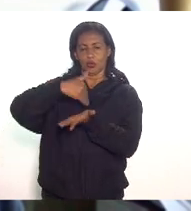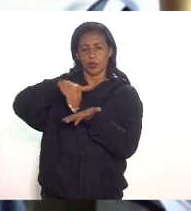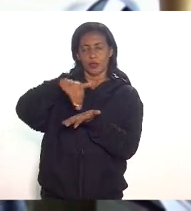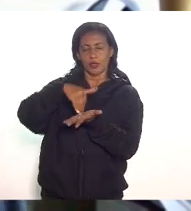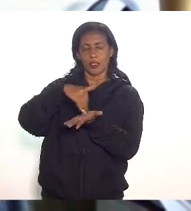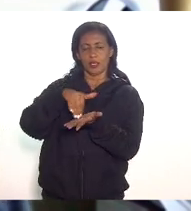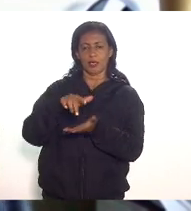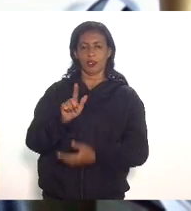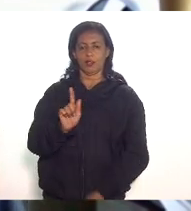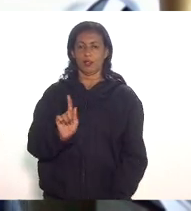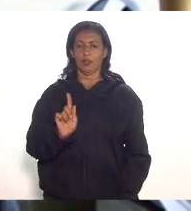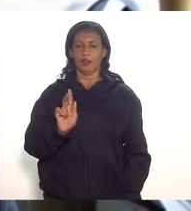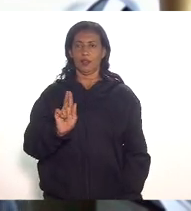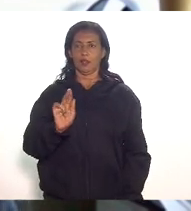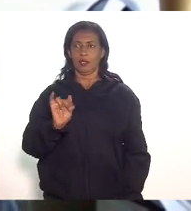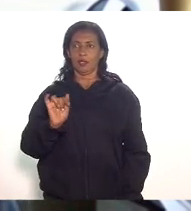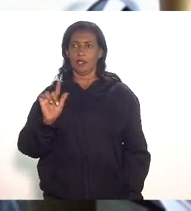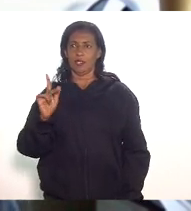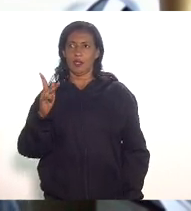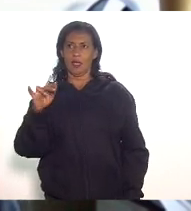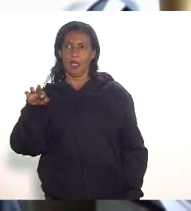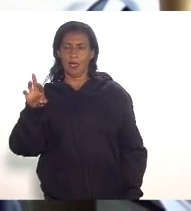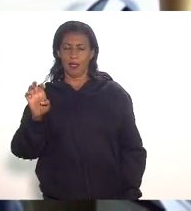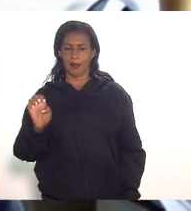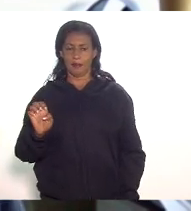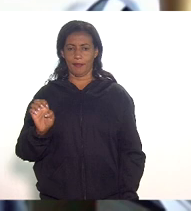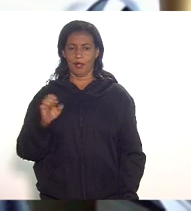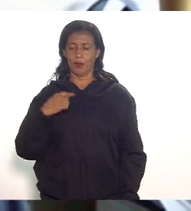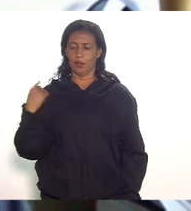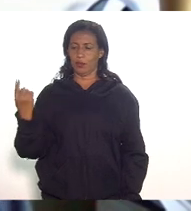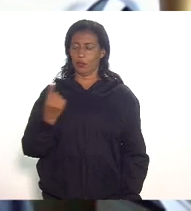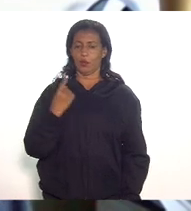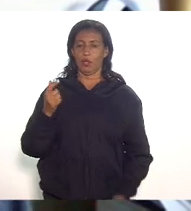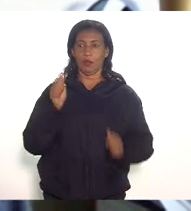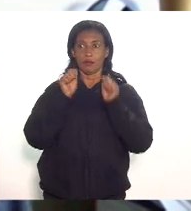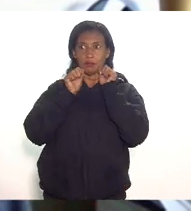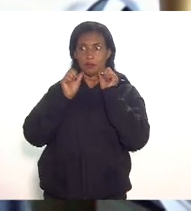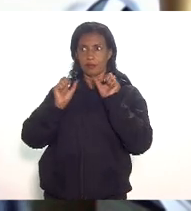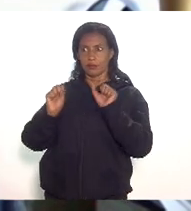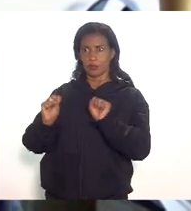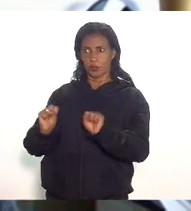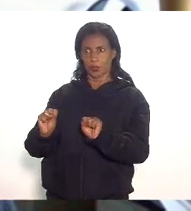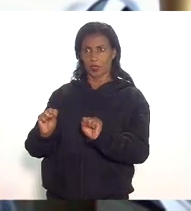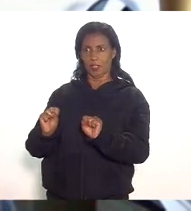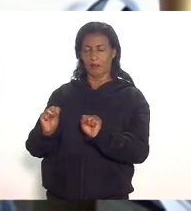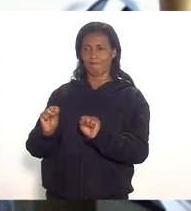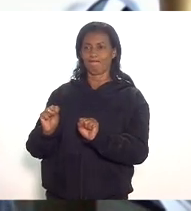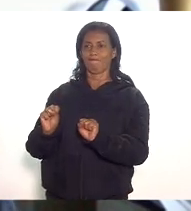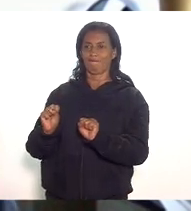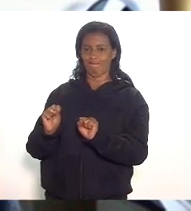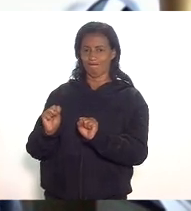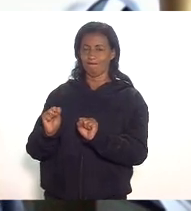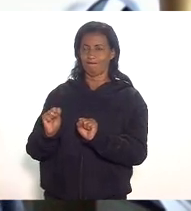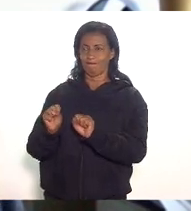Guilherme Messias com a nossa assessoria fiscal aqui chefiada pelo